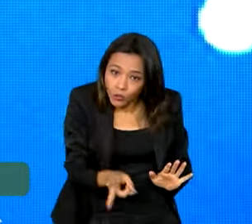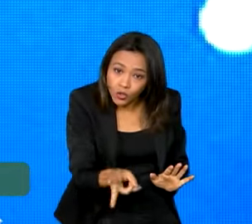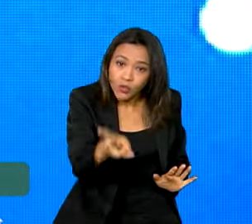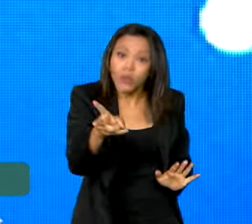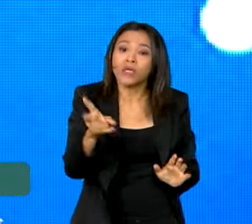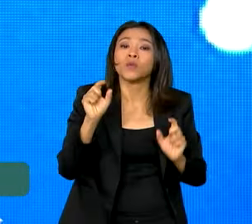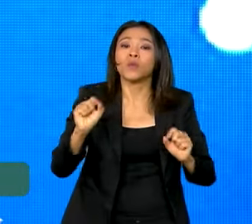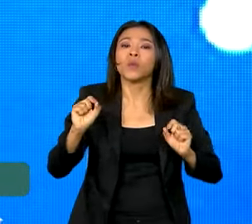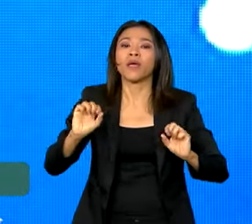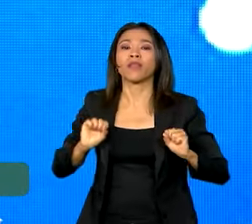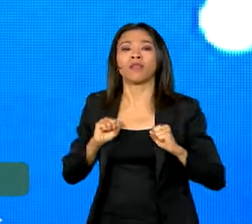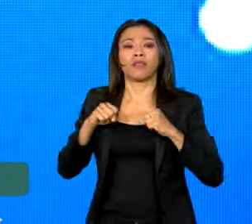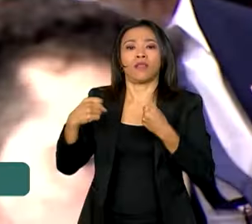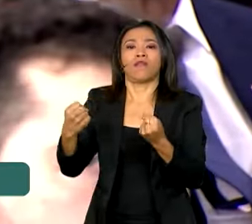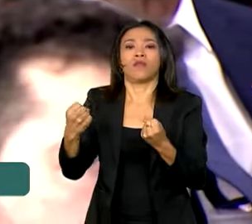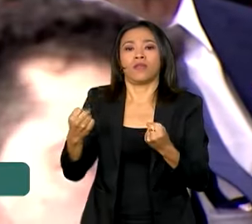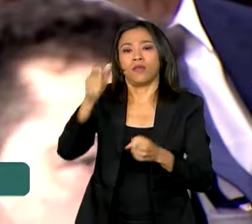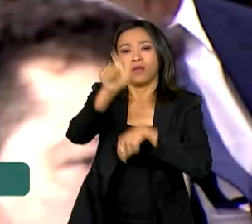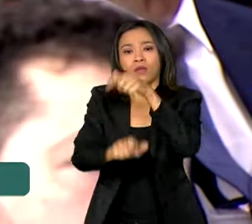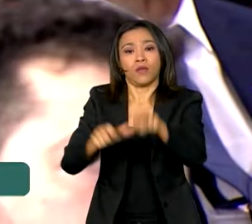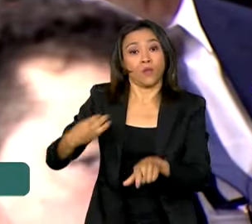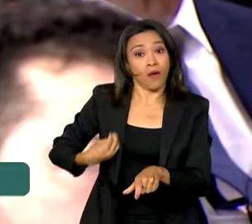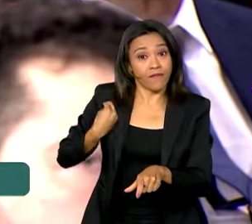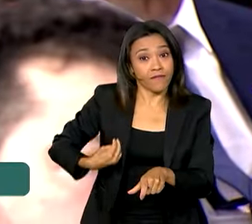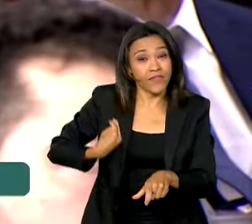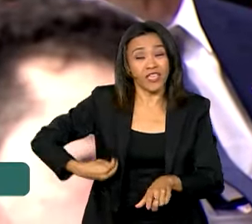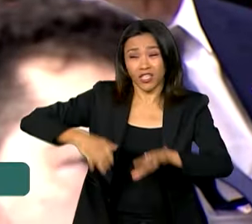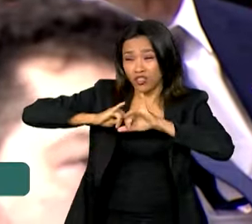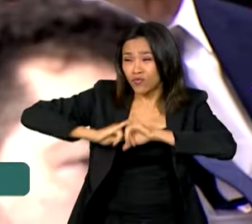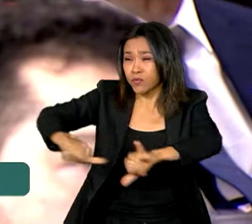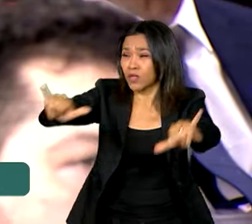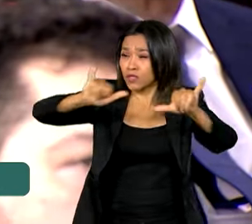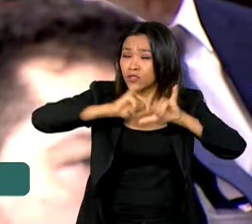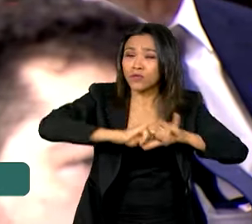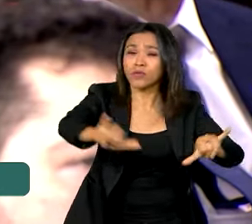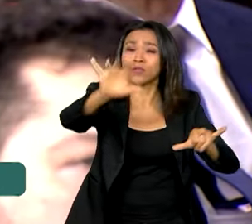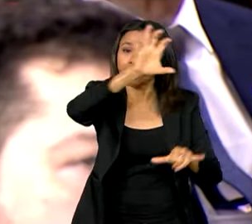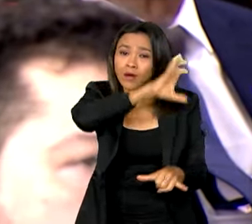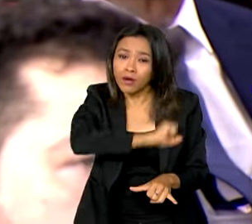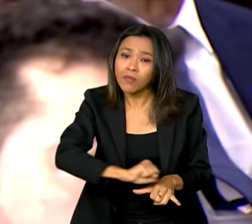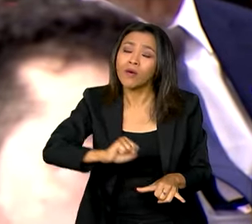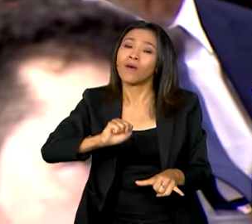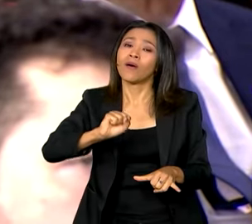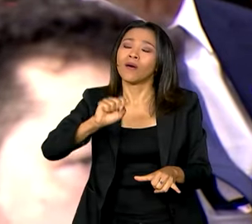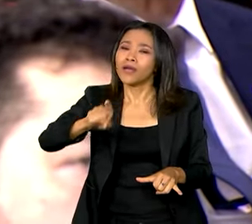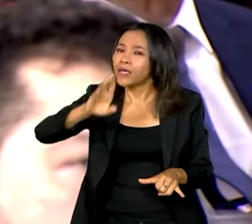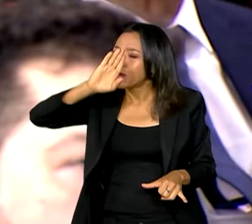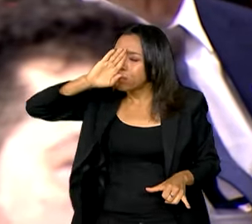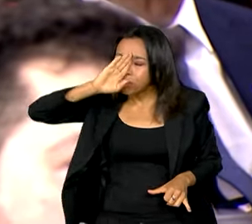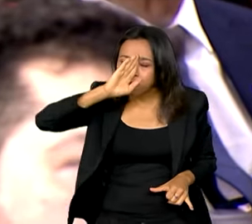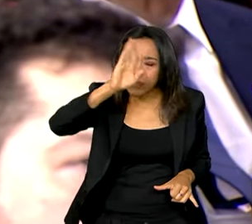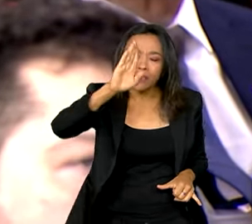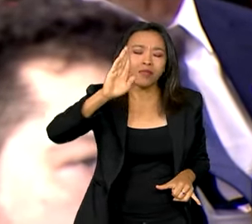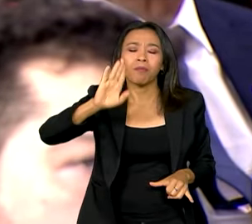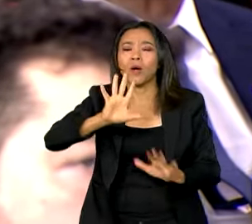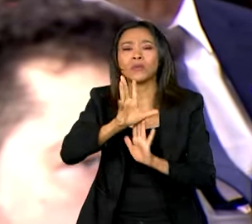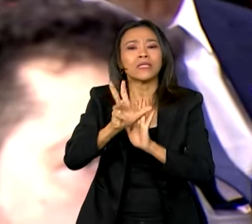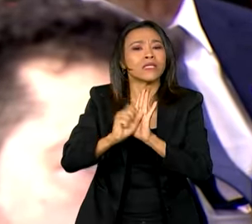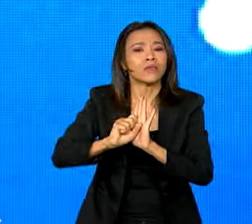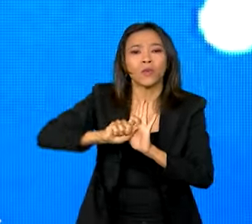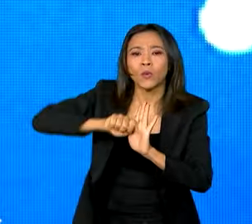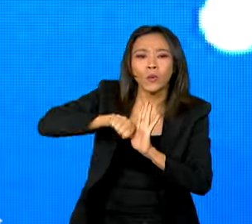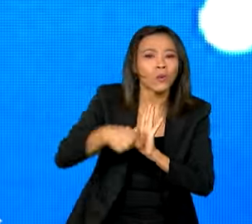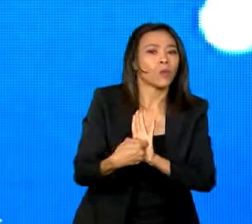hino de defesa da vida, o hino de defesa do amor, que o símbolo dos mais potentes, sem dúvida